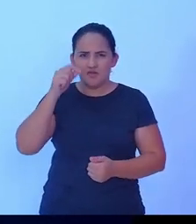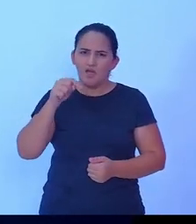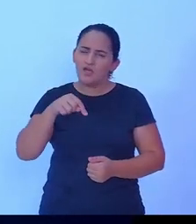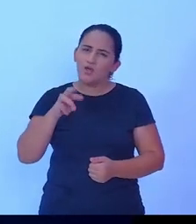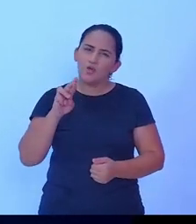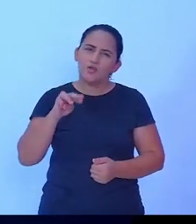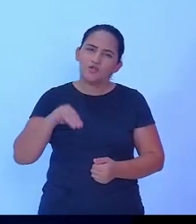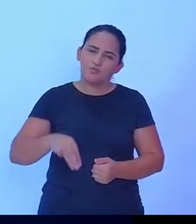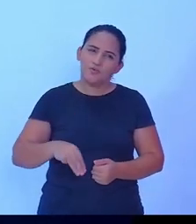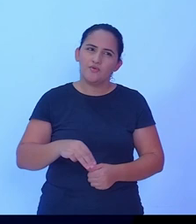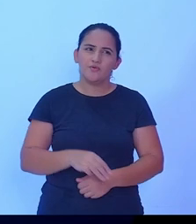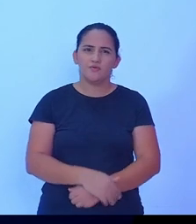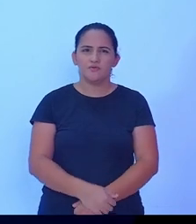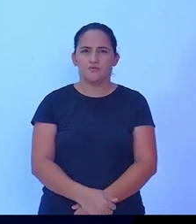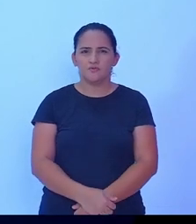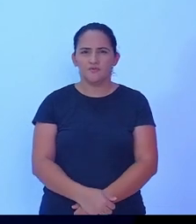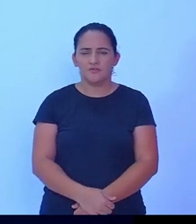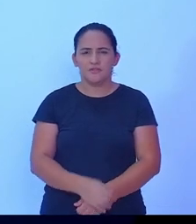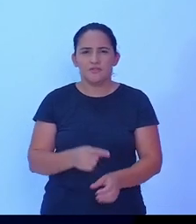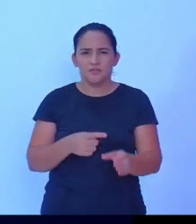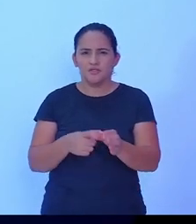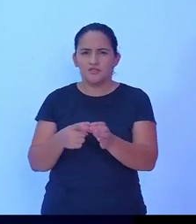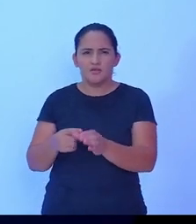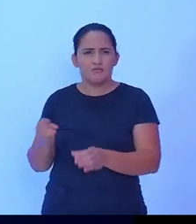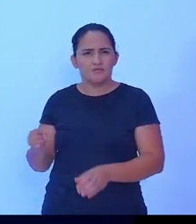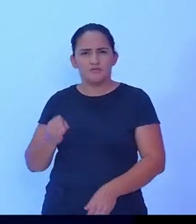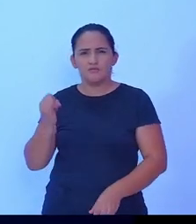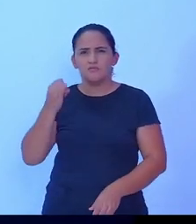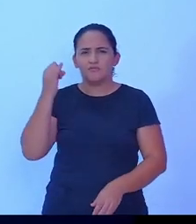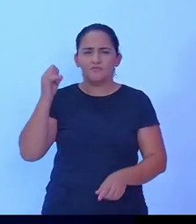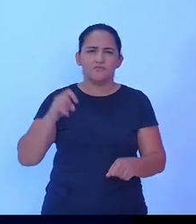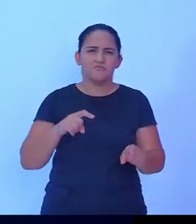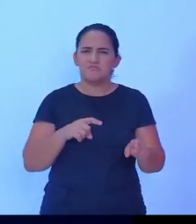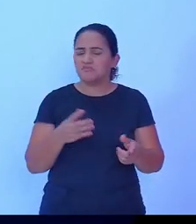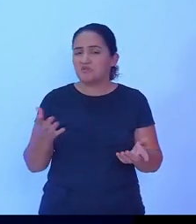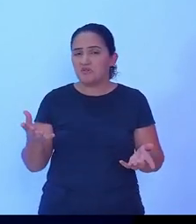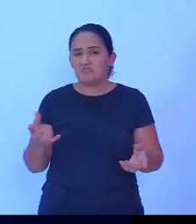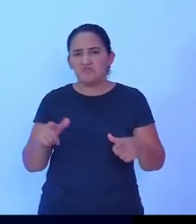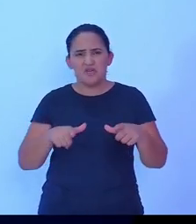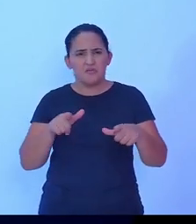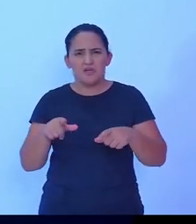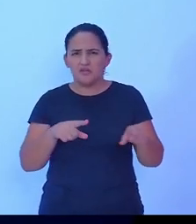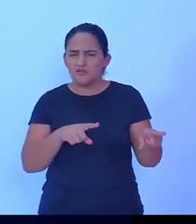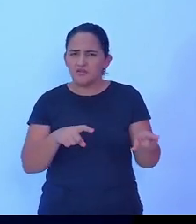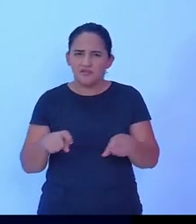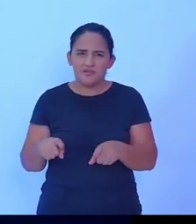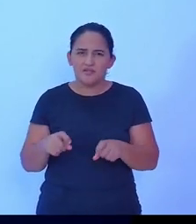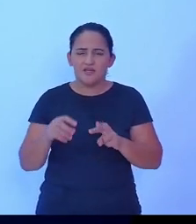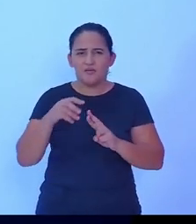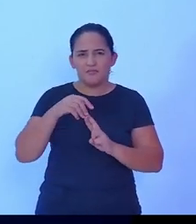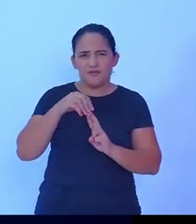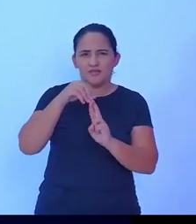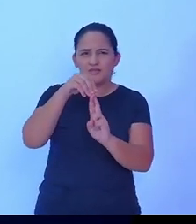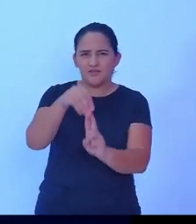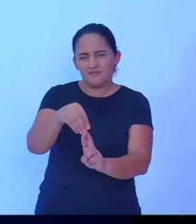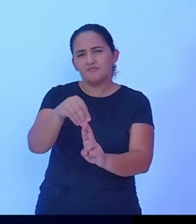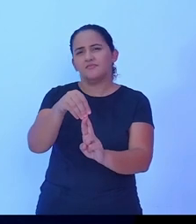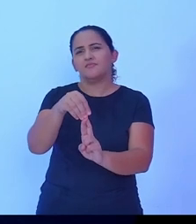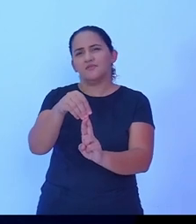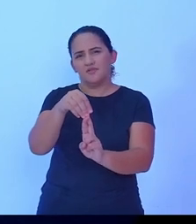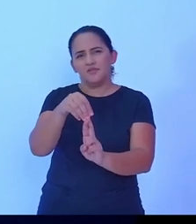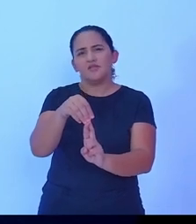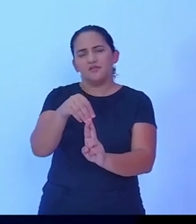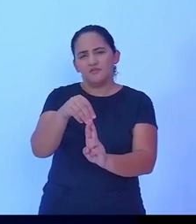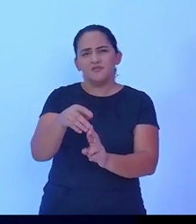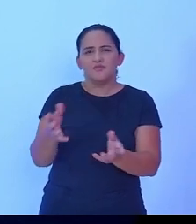Linde Moura que é uma cidade muito importante um agricultor poder representar a nossa prefeitura o poder